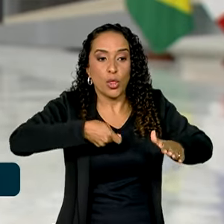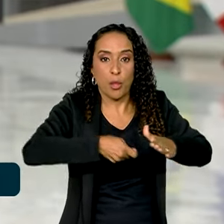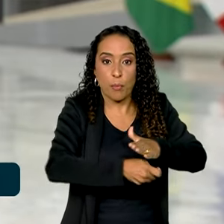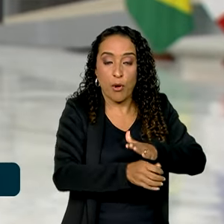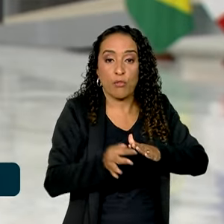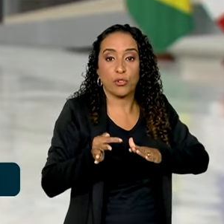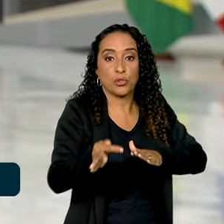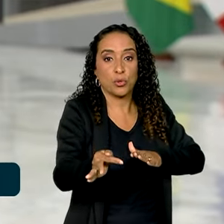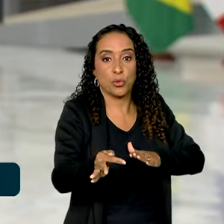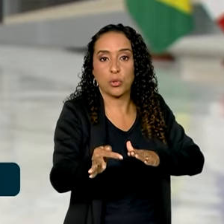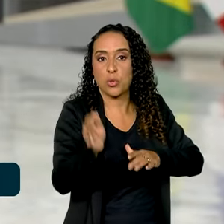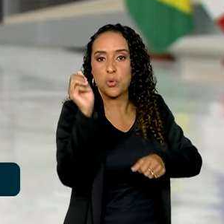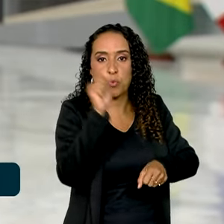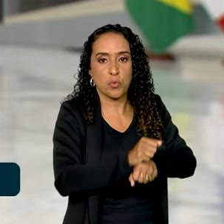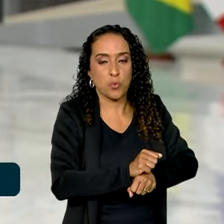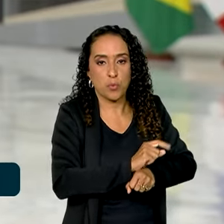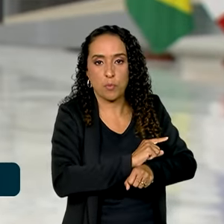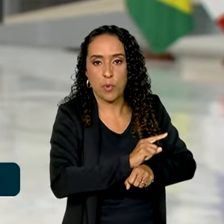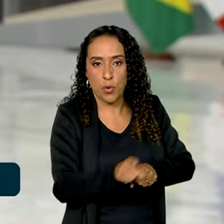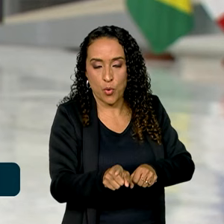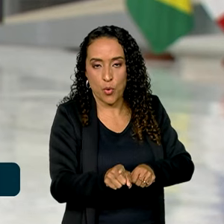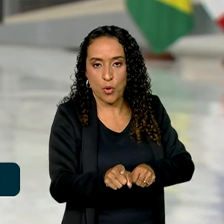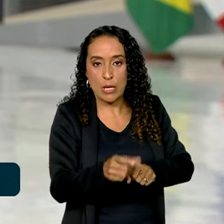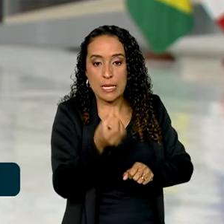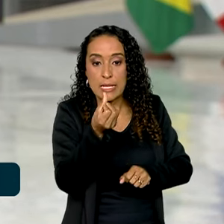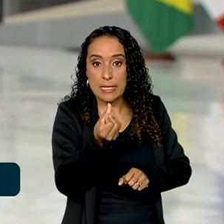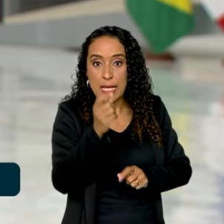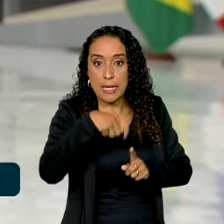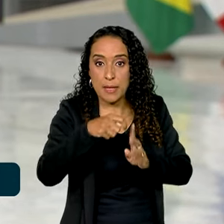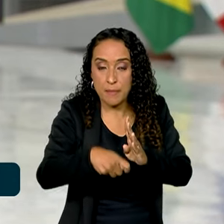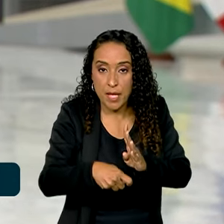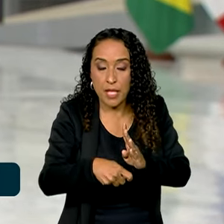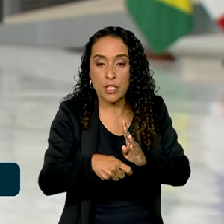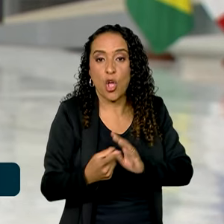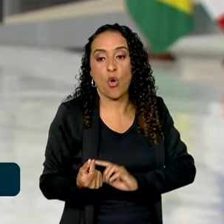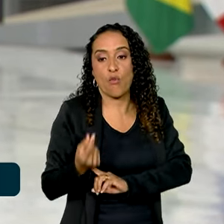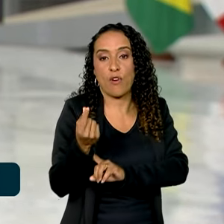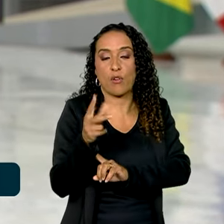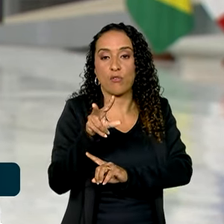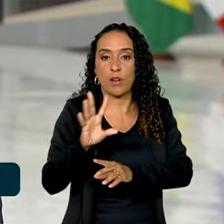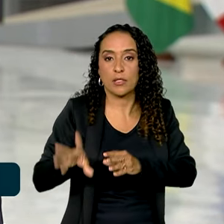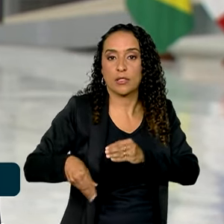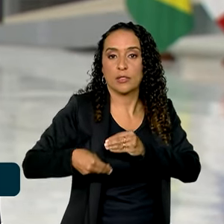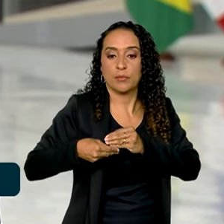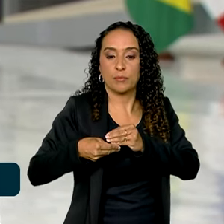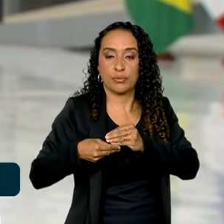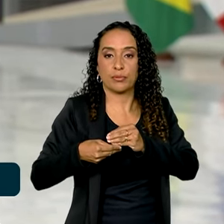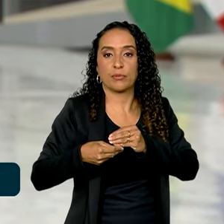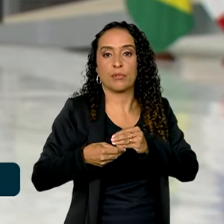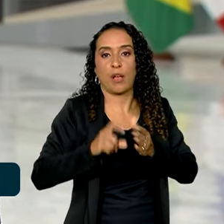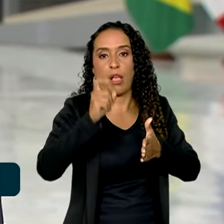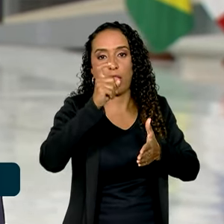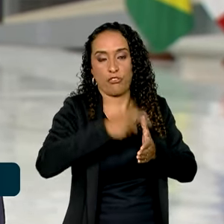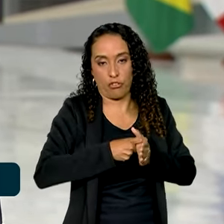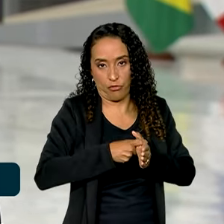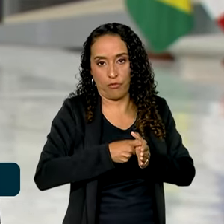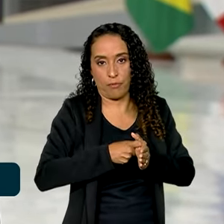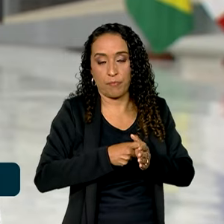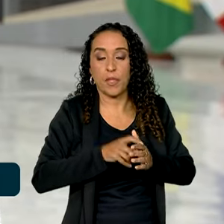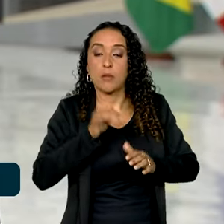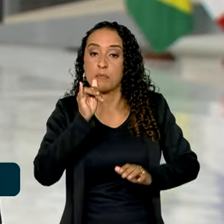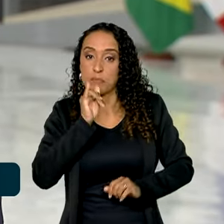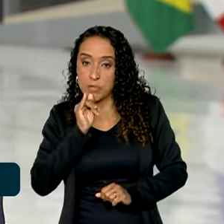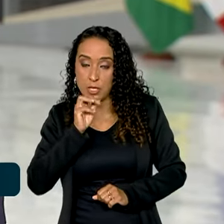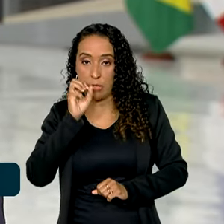futuros deixarão de ser efetuados e por seis meses o valor devido será incorporado ao saldo devedor da operação. Por